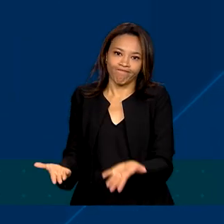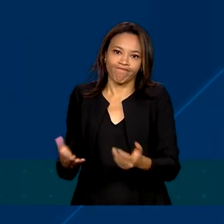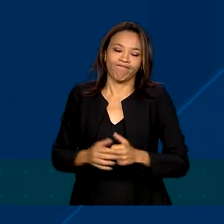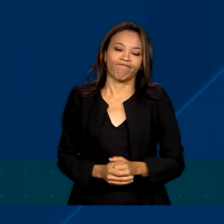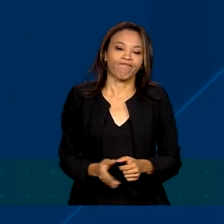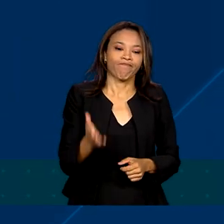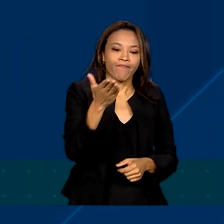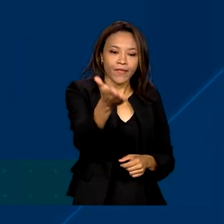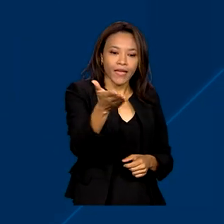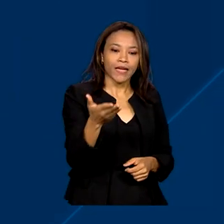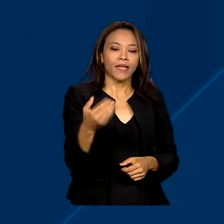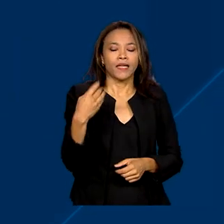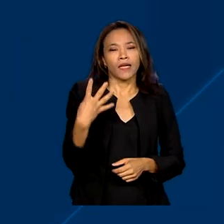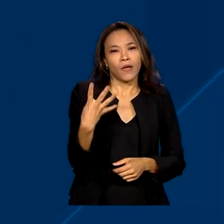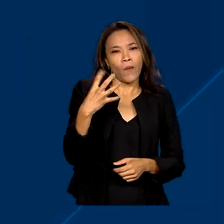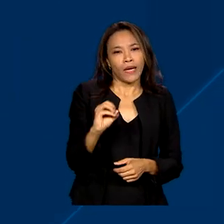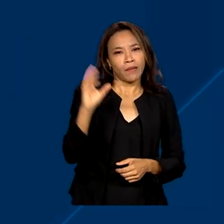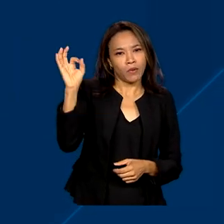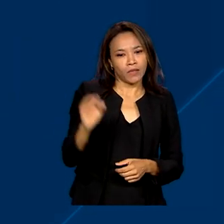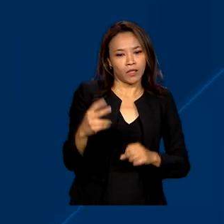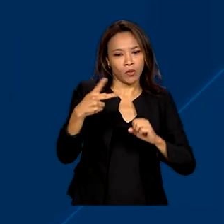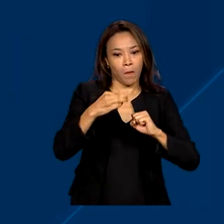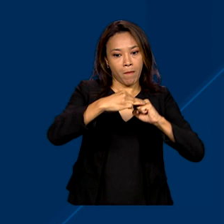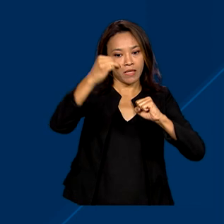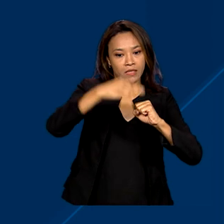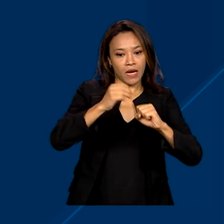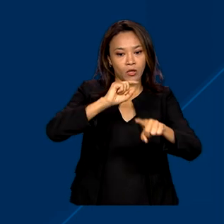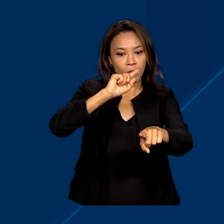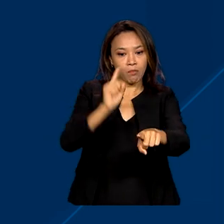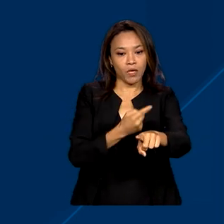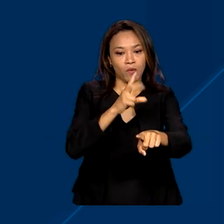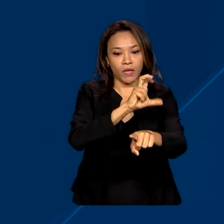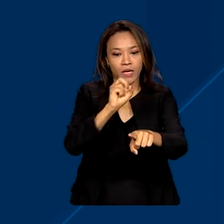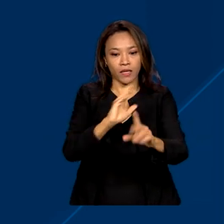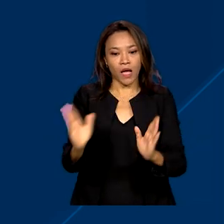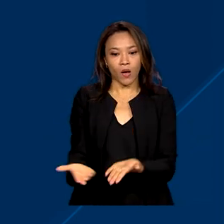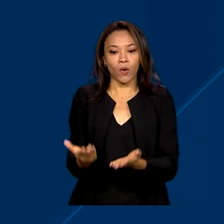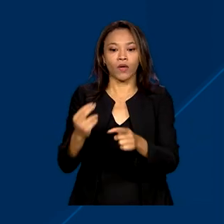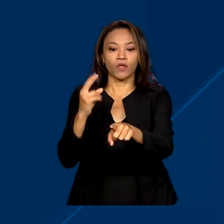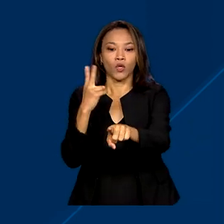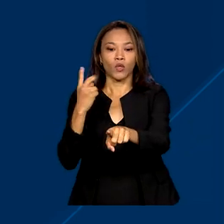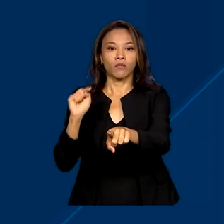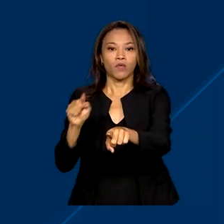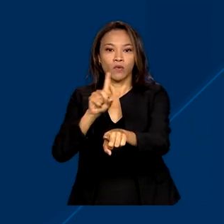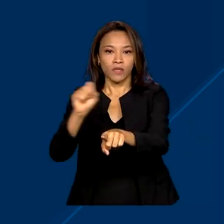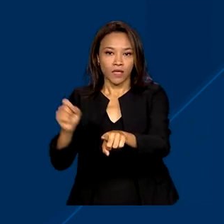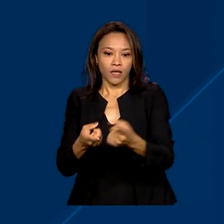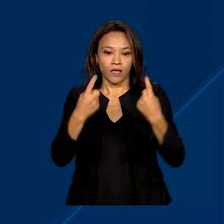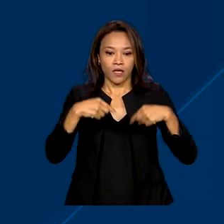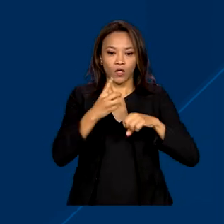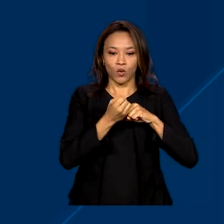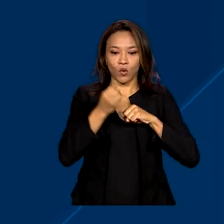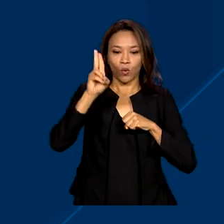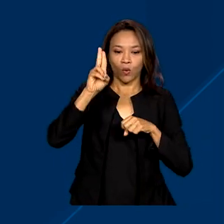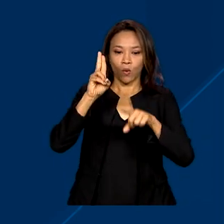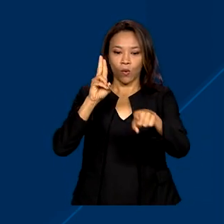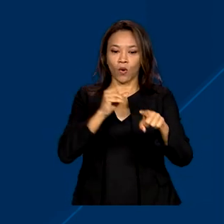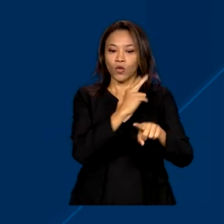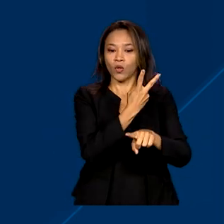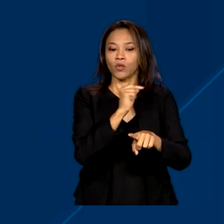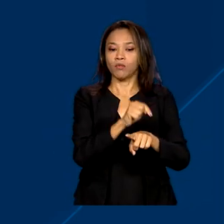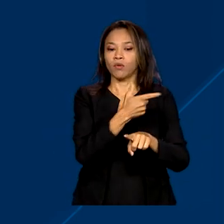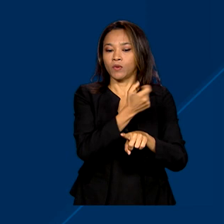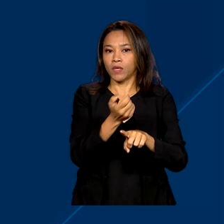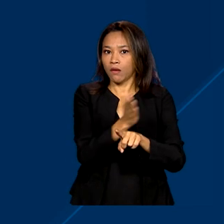40%, a bolsa de mestrado subiu de R$.500 para R$ 2.100 e a de doutorado passou de R$ 2